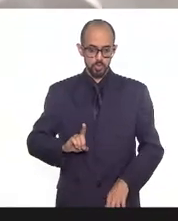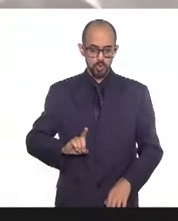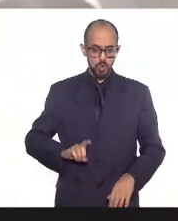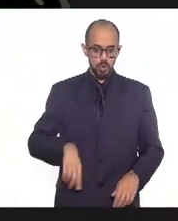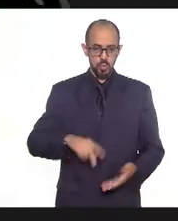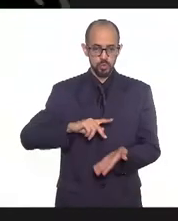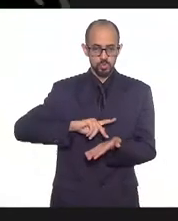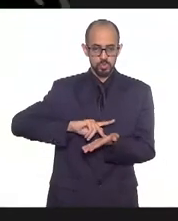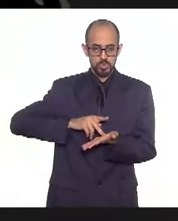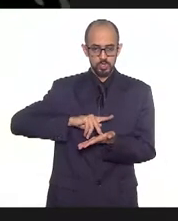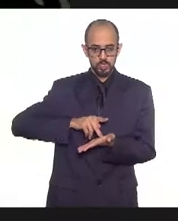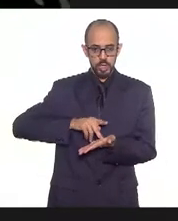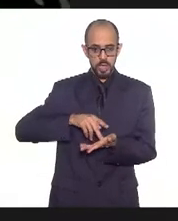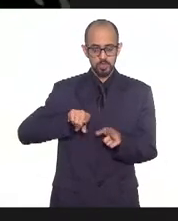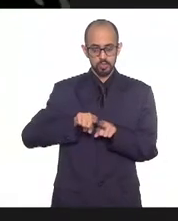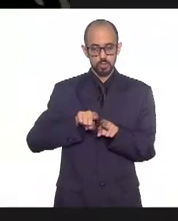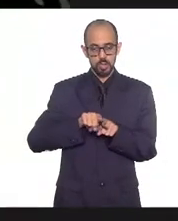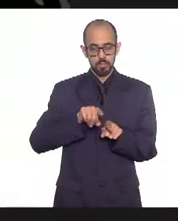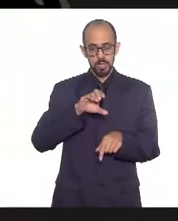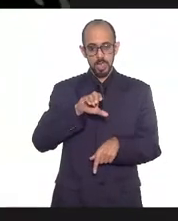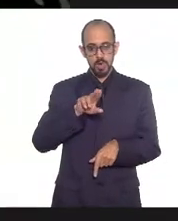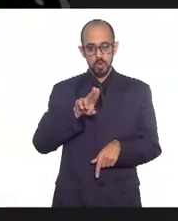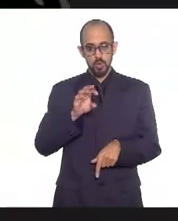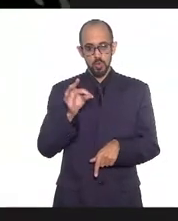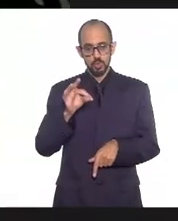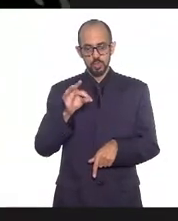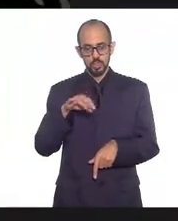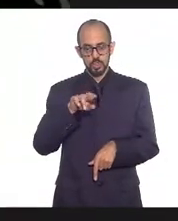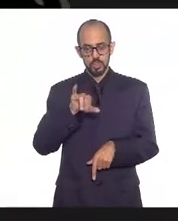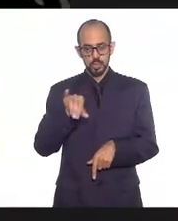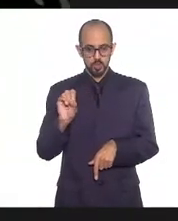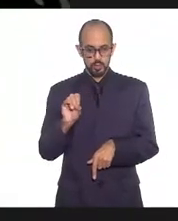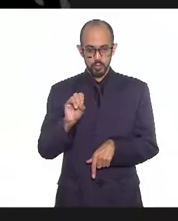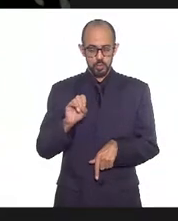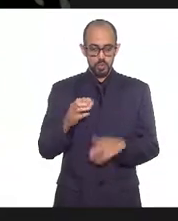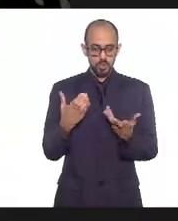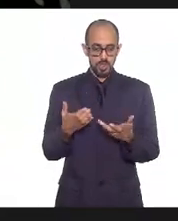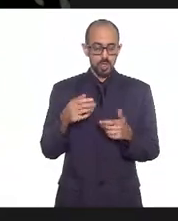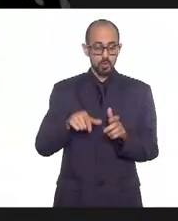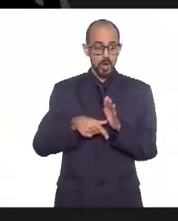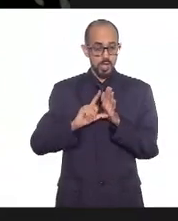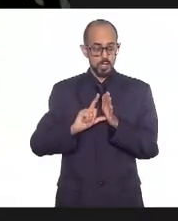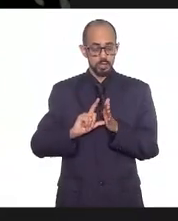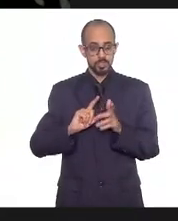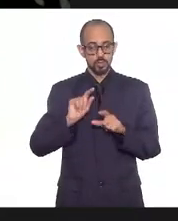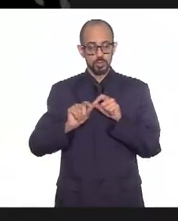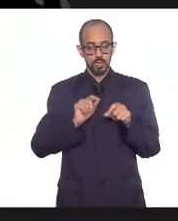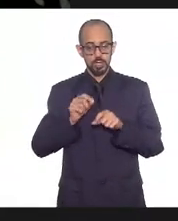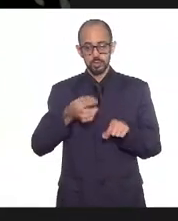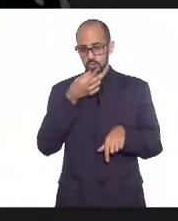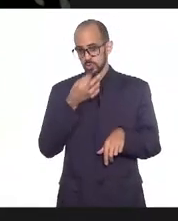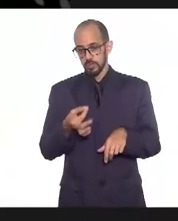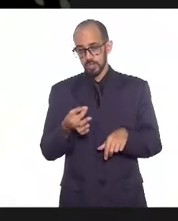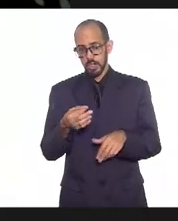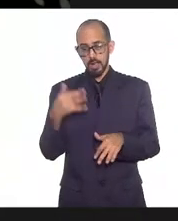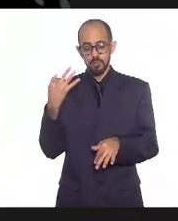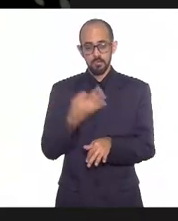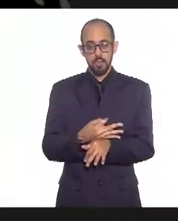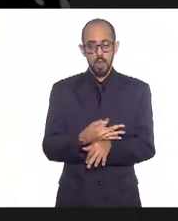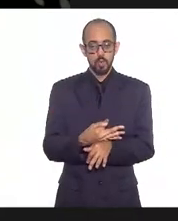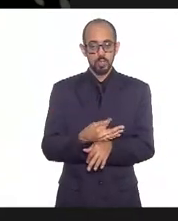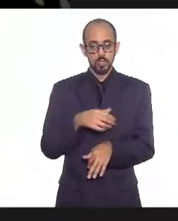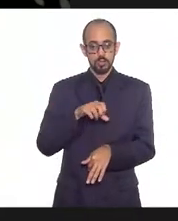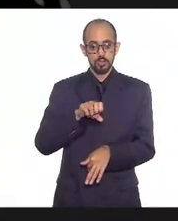diretor também da CUT Rio. E aí eu queria, de antemão, justificar aqui a ausência do